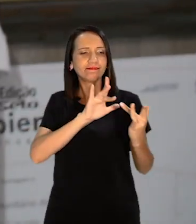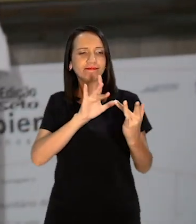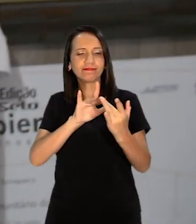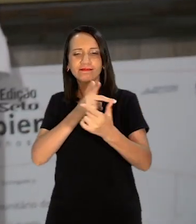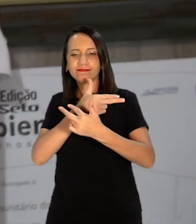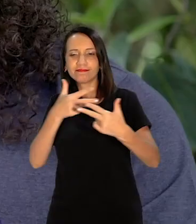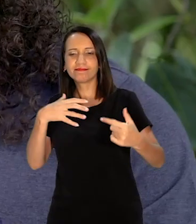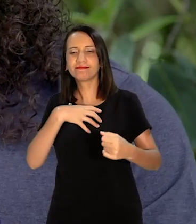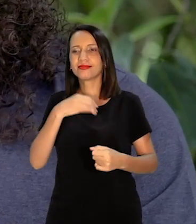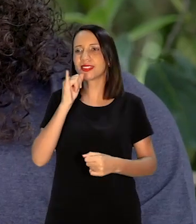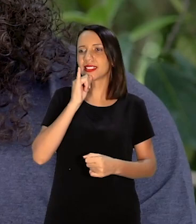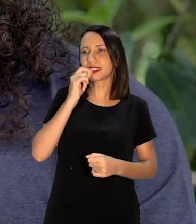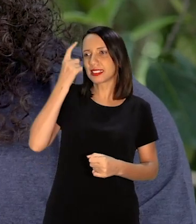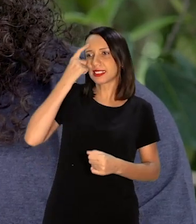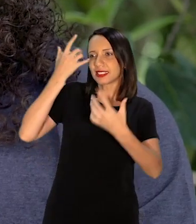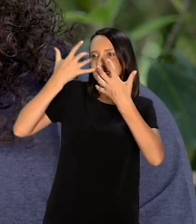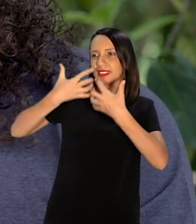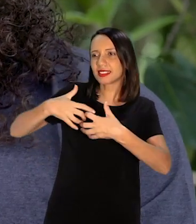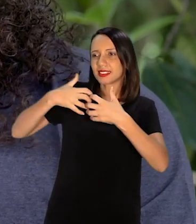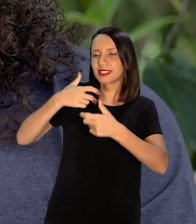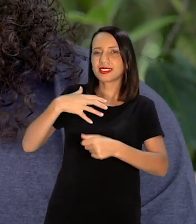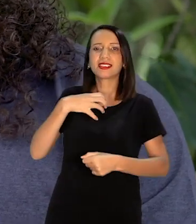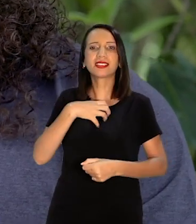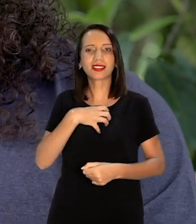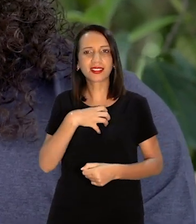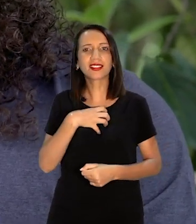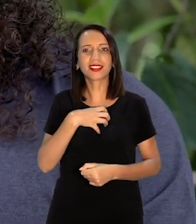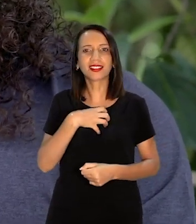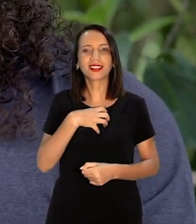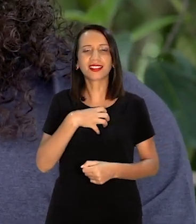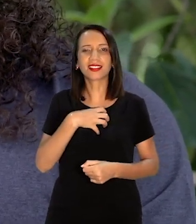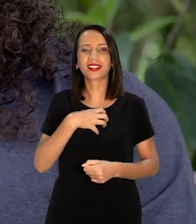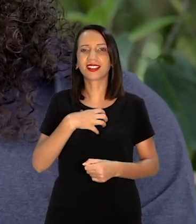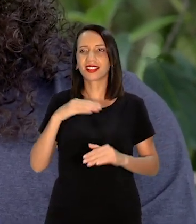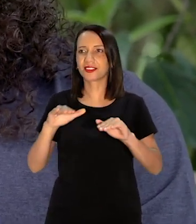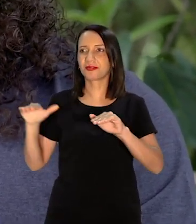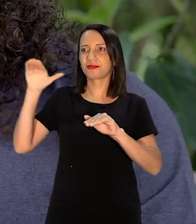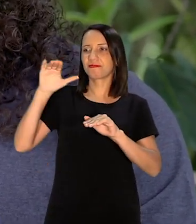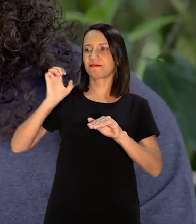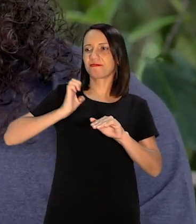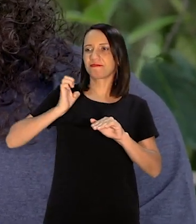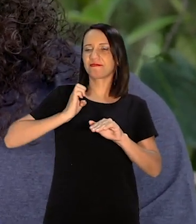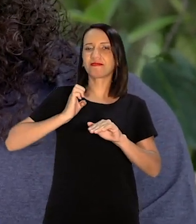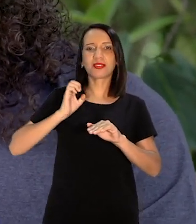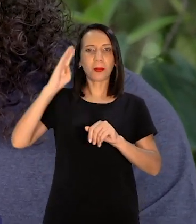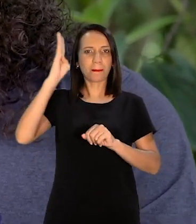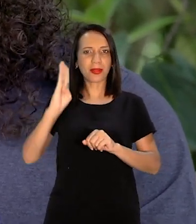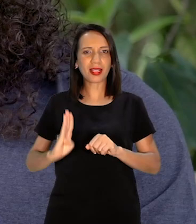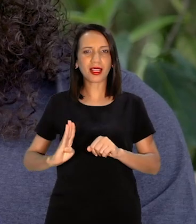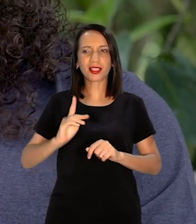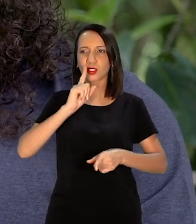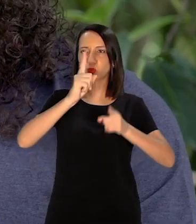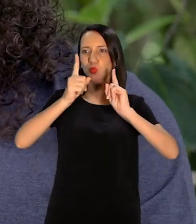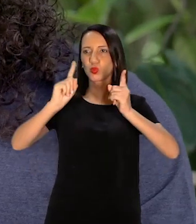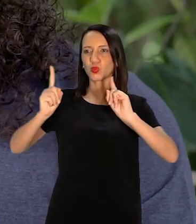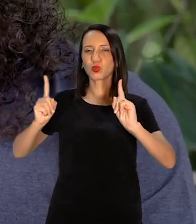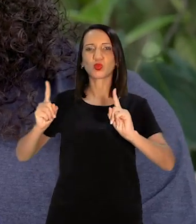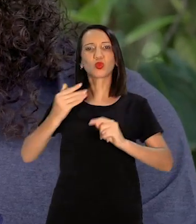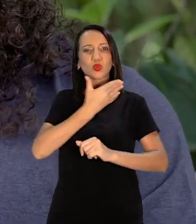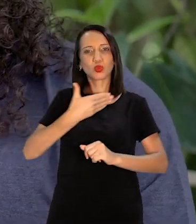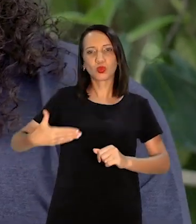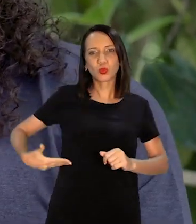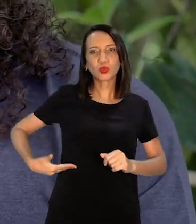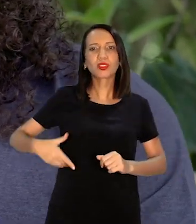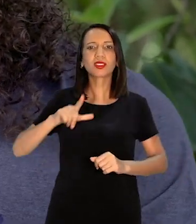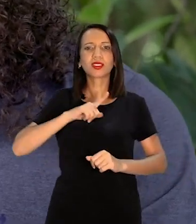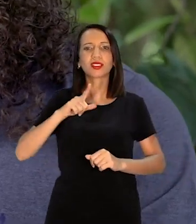com coisas Por exemplo Com o pensamento pensamento da elite brasileira A elite que domina A política